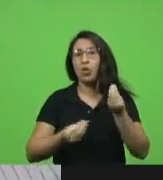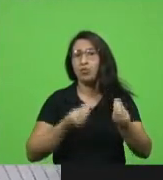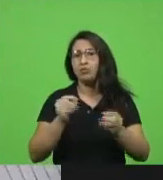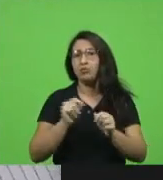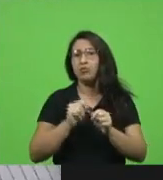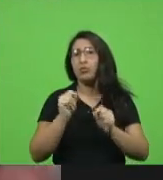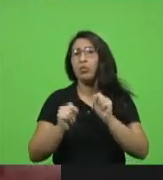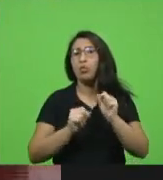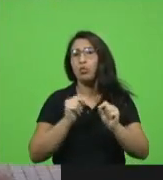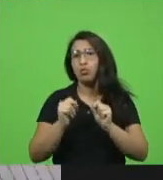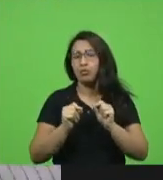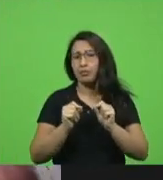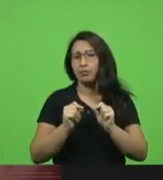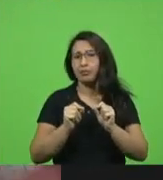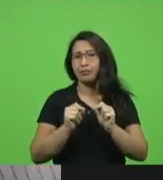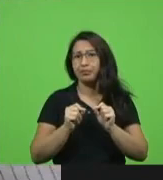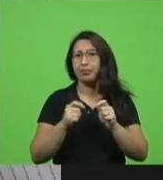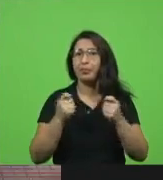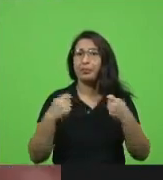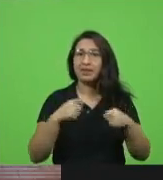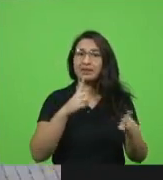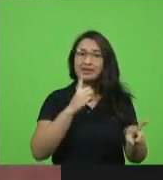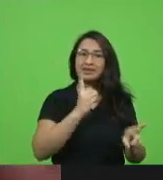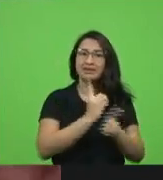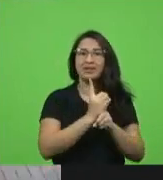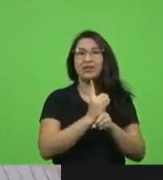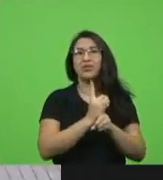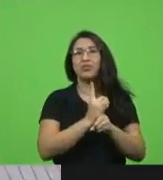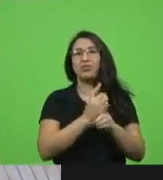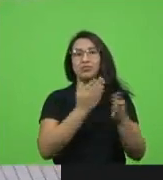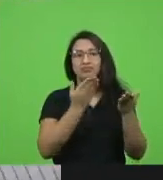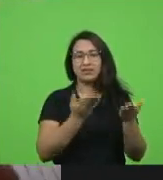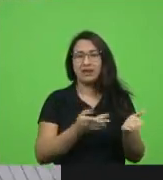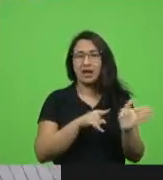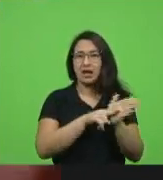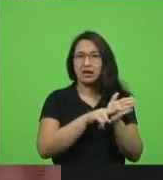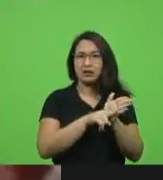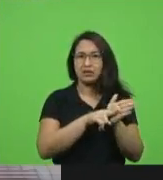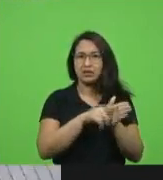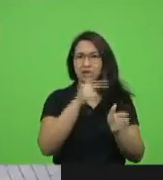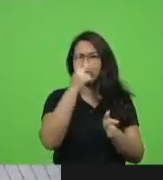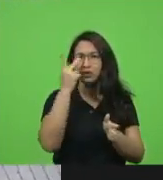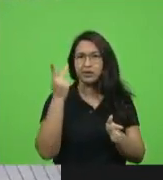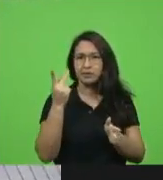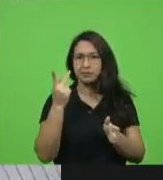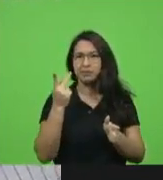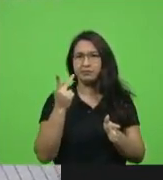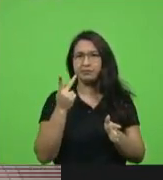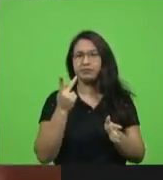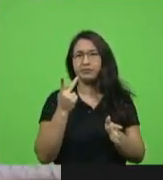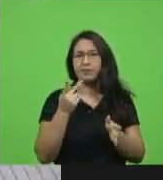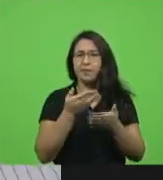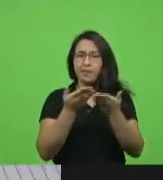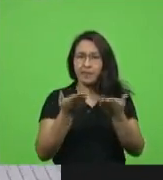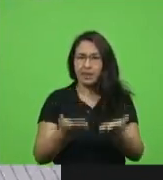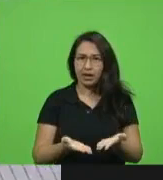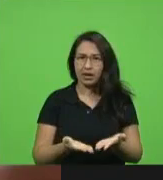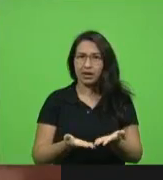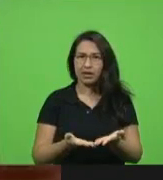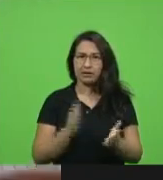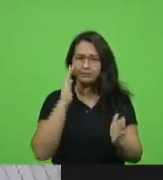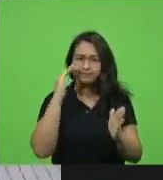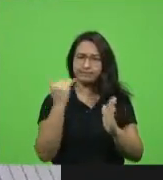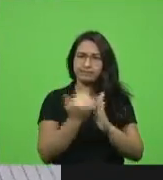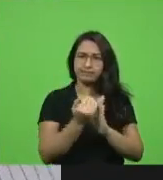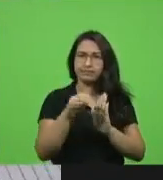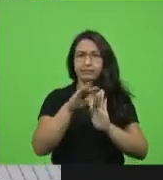nós precisamos fazer com que as pessoas tenham o compromisso de cumprir o